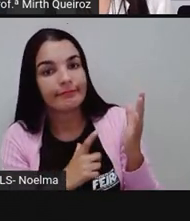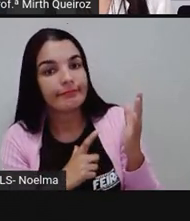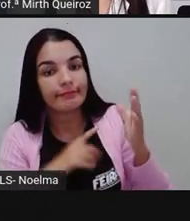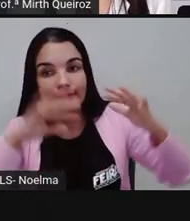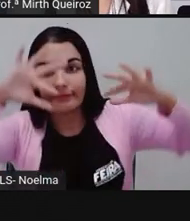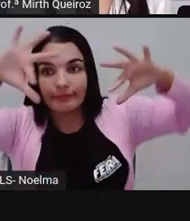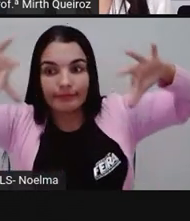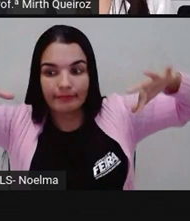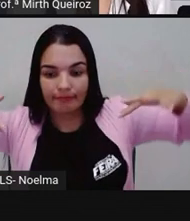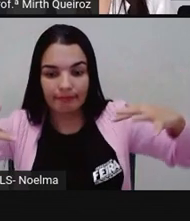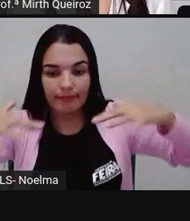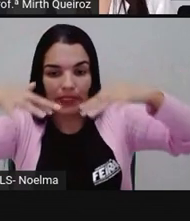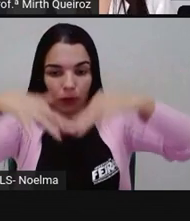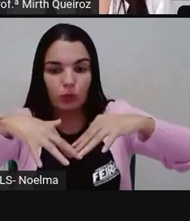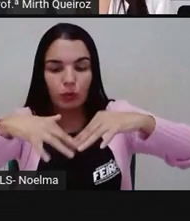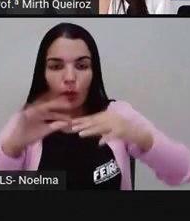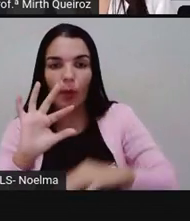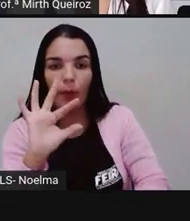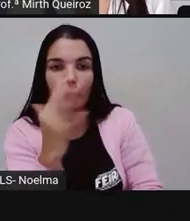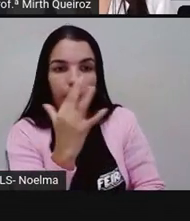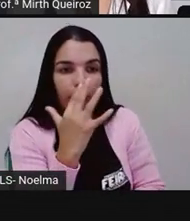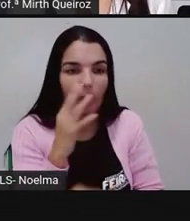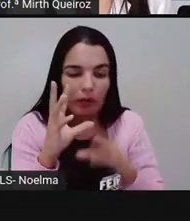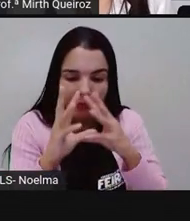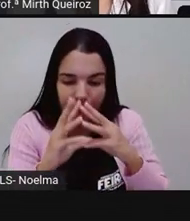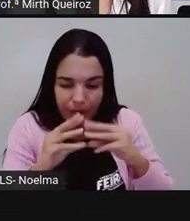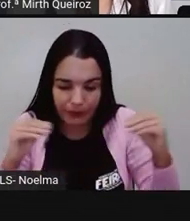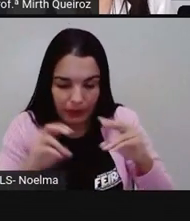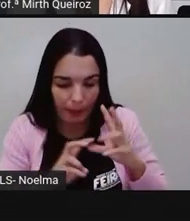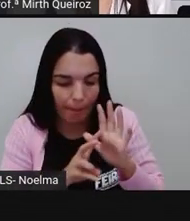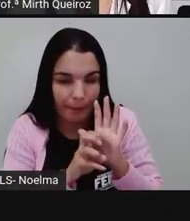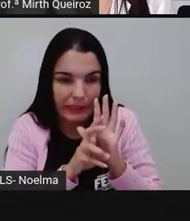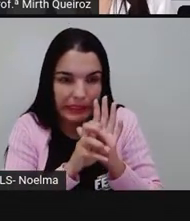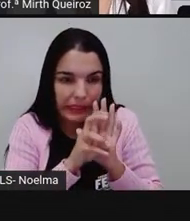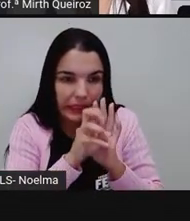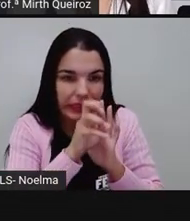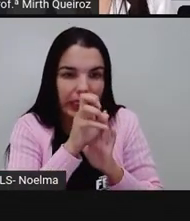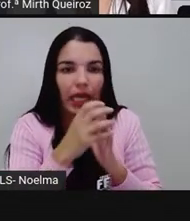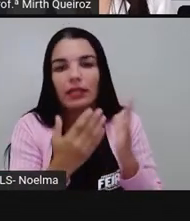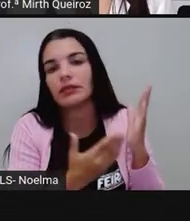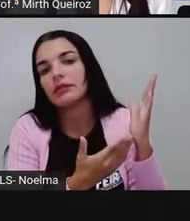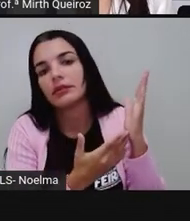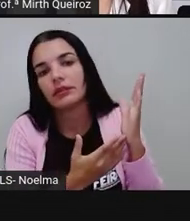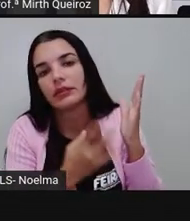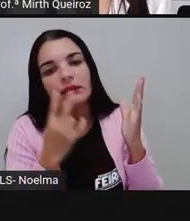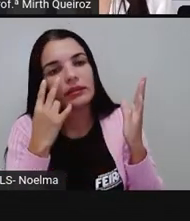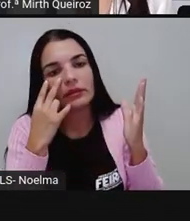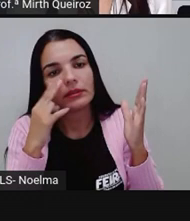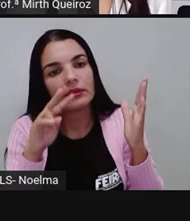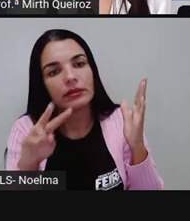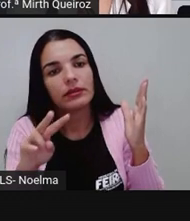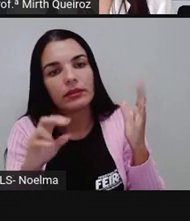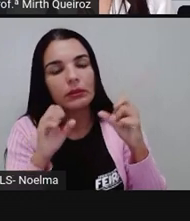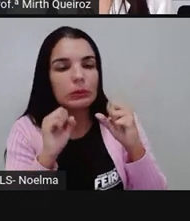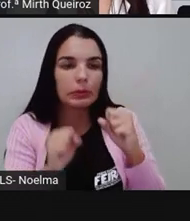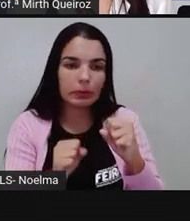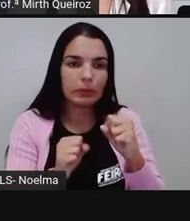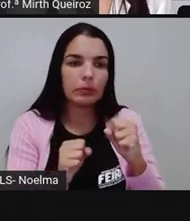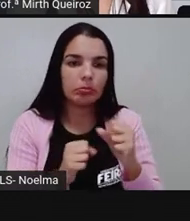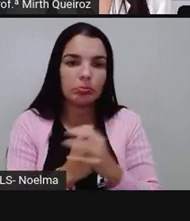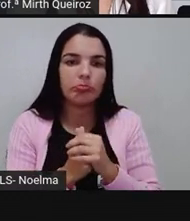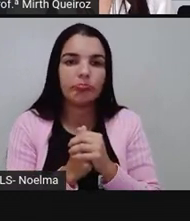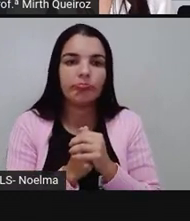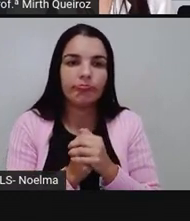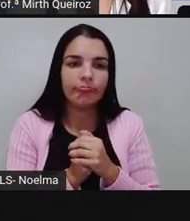grilo, como o sapo, como a cobra, como o gavião. Os fungos podem decompor qualquer um